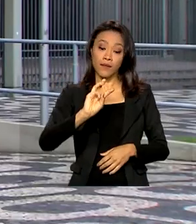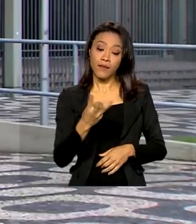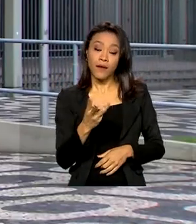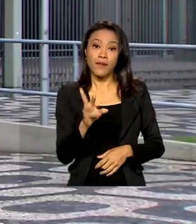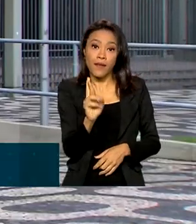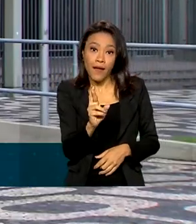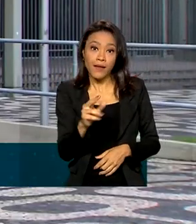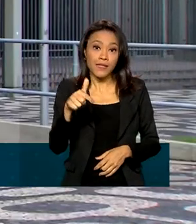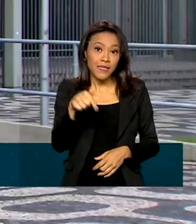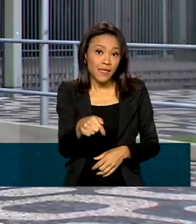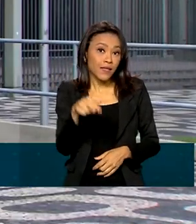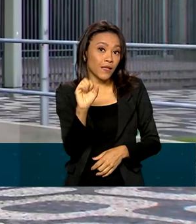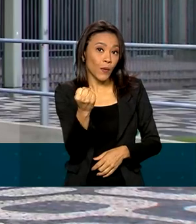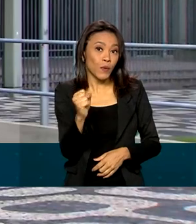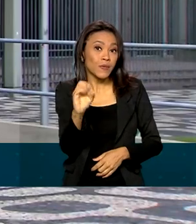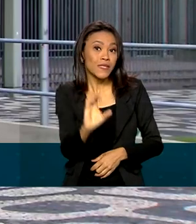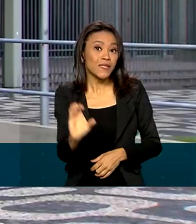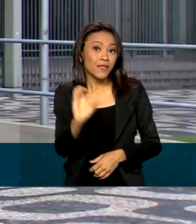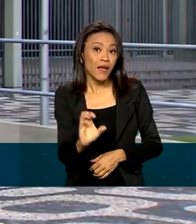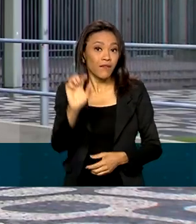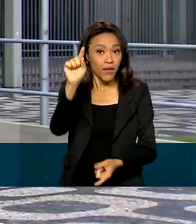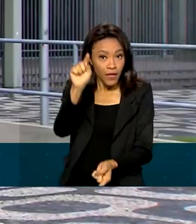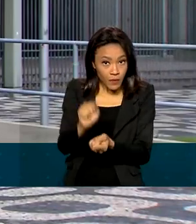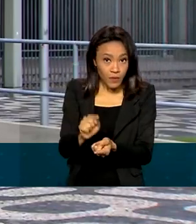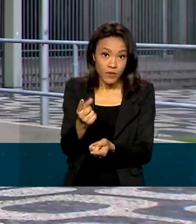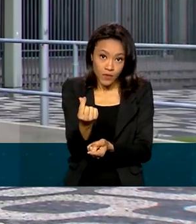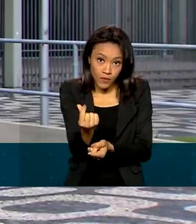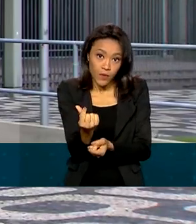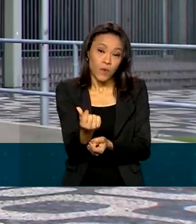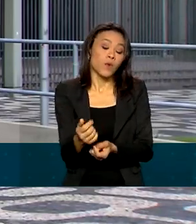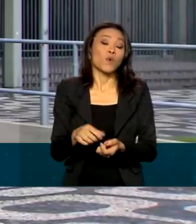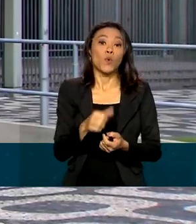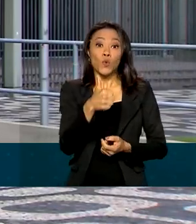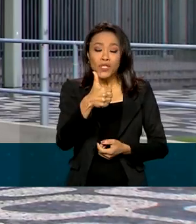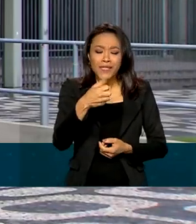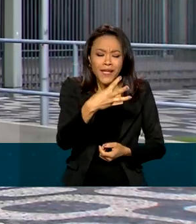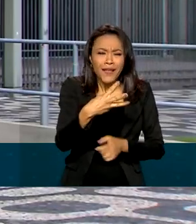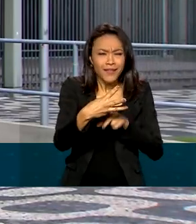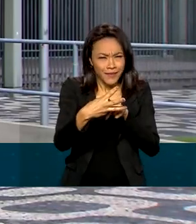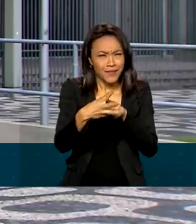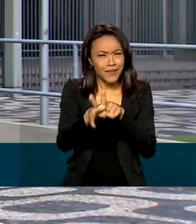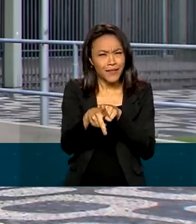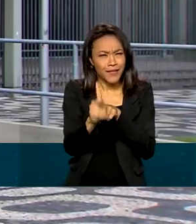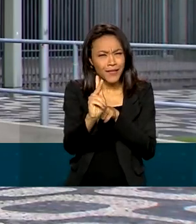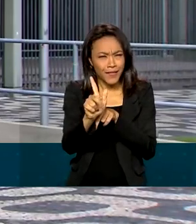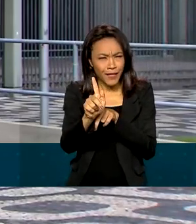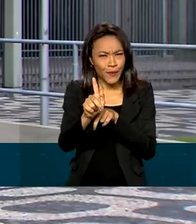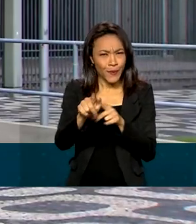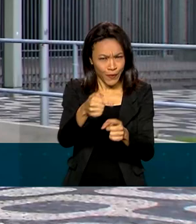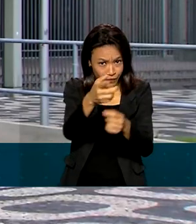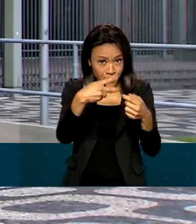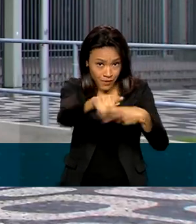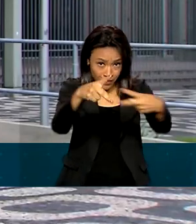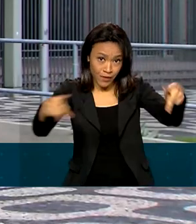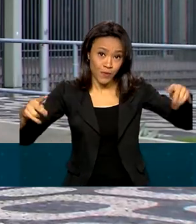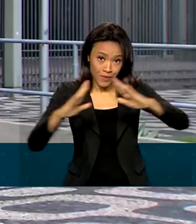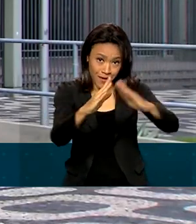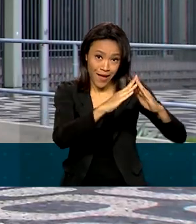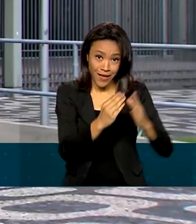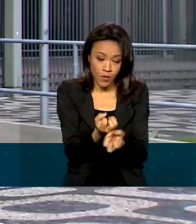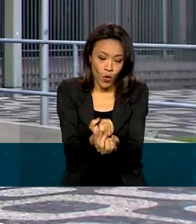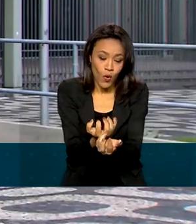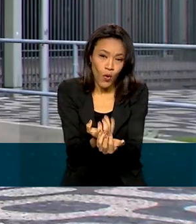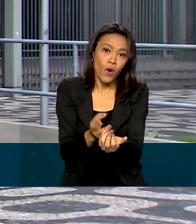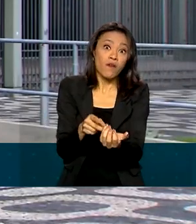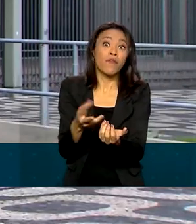,78. Na prática, o botijão de 13 quilos, que é aquele mais comum que geralmente os brasileiros têm em casa, vai sair